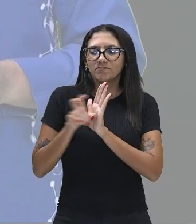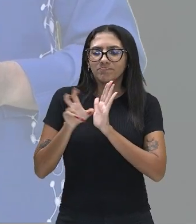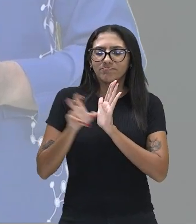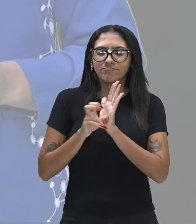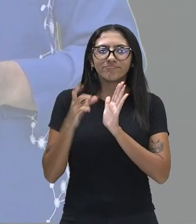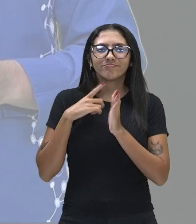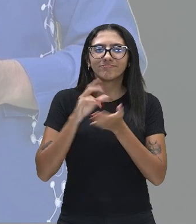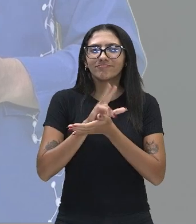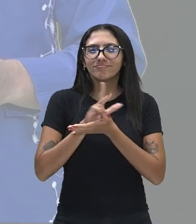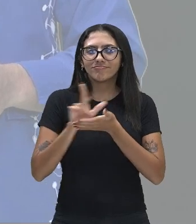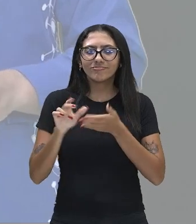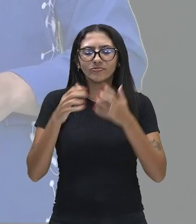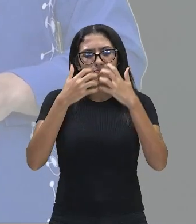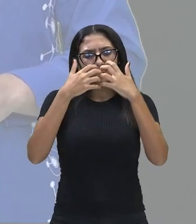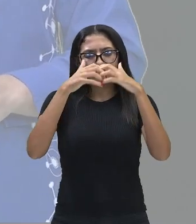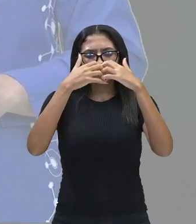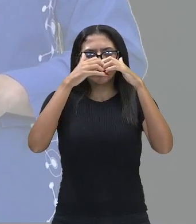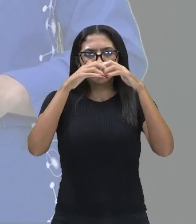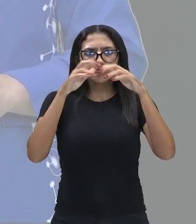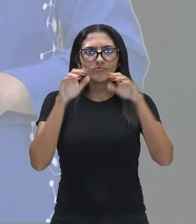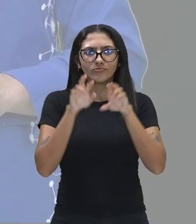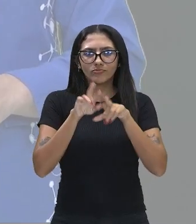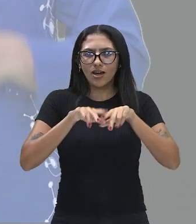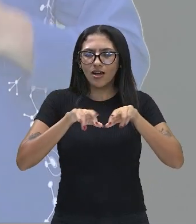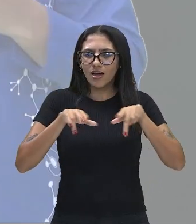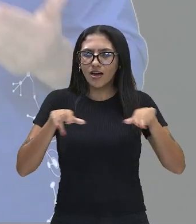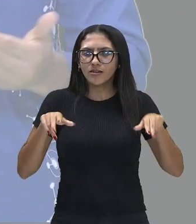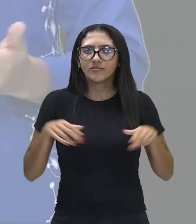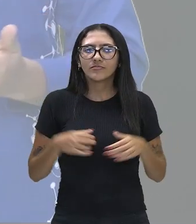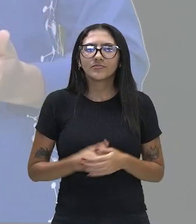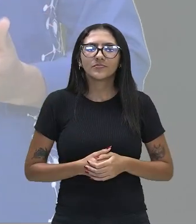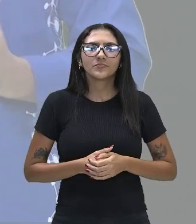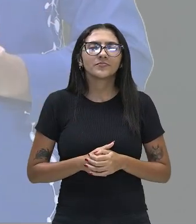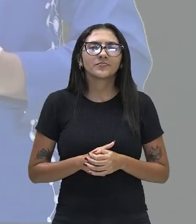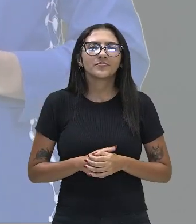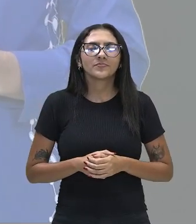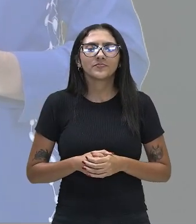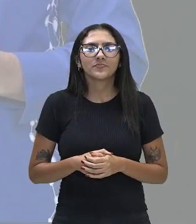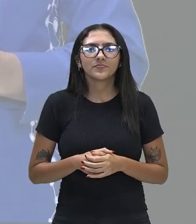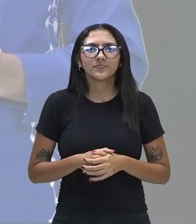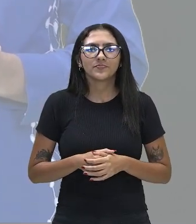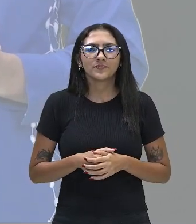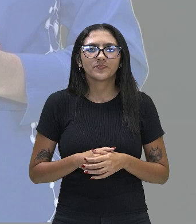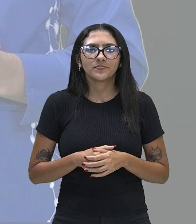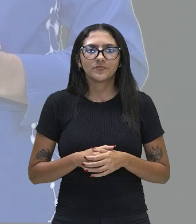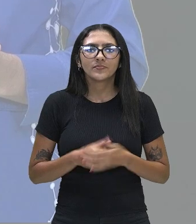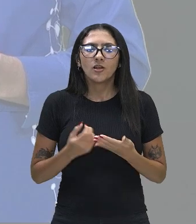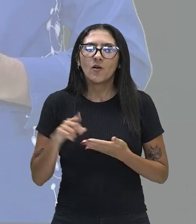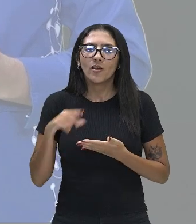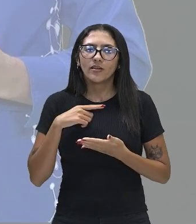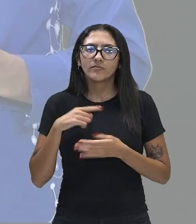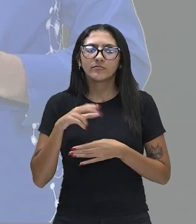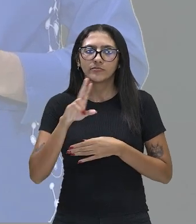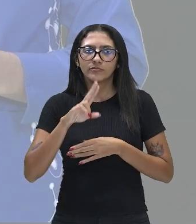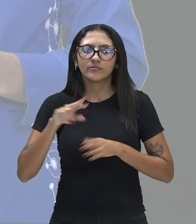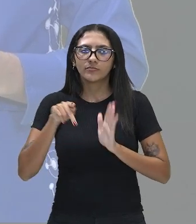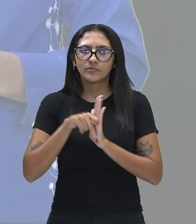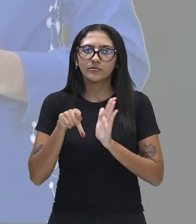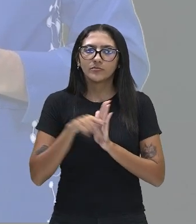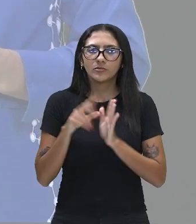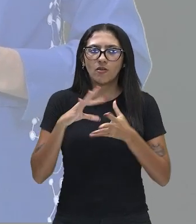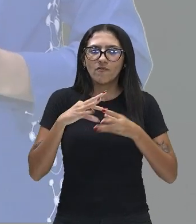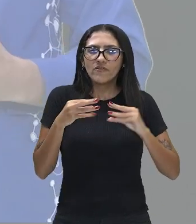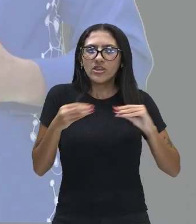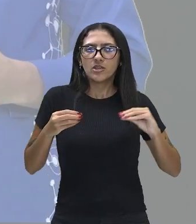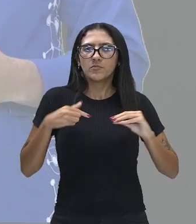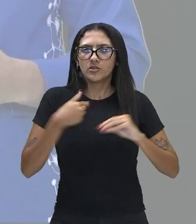diferentes fibras nervosas, certo? Então, basicamente, esse é o funcionamento da nossa pele.